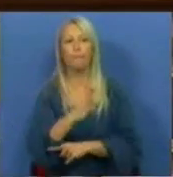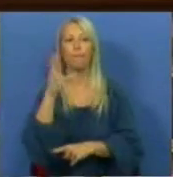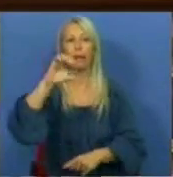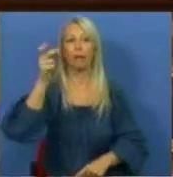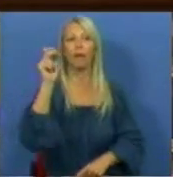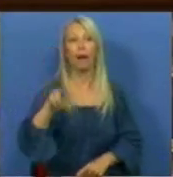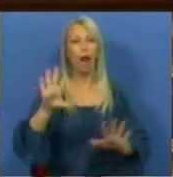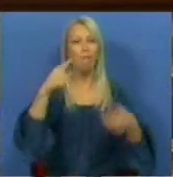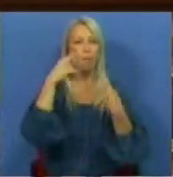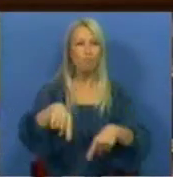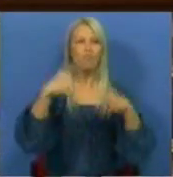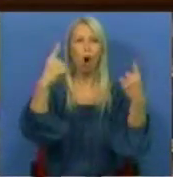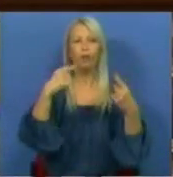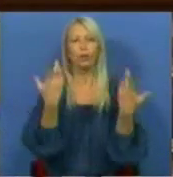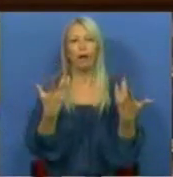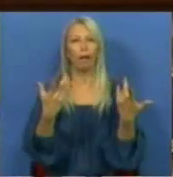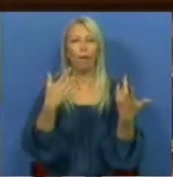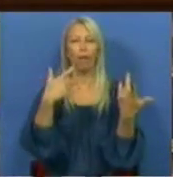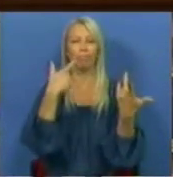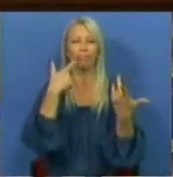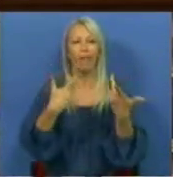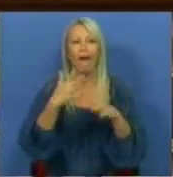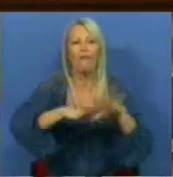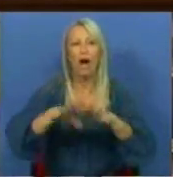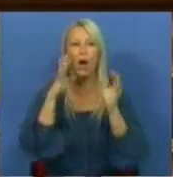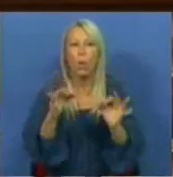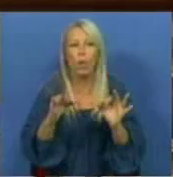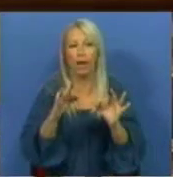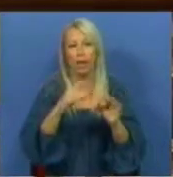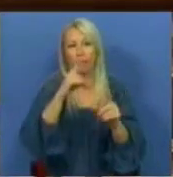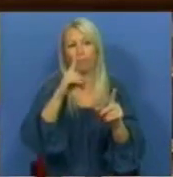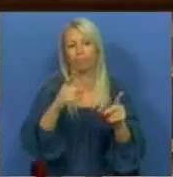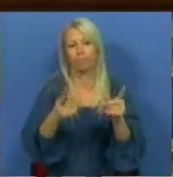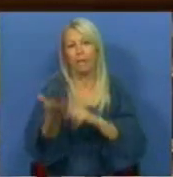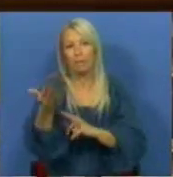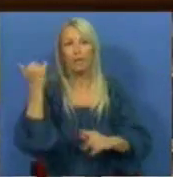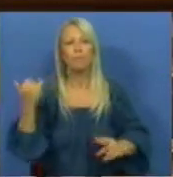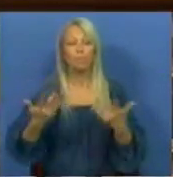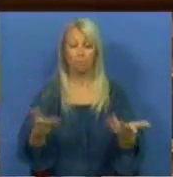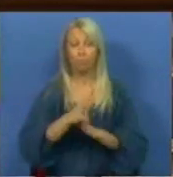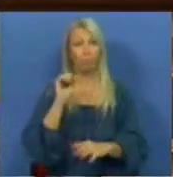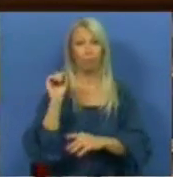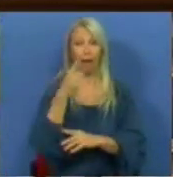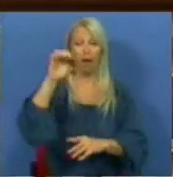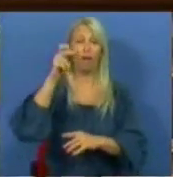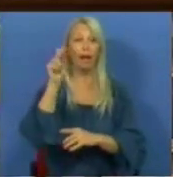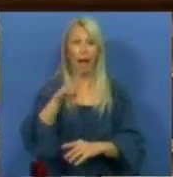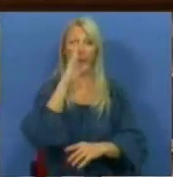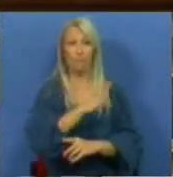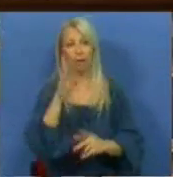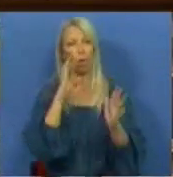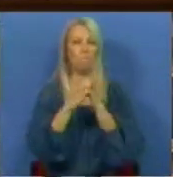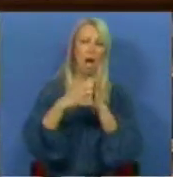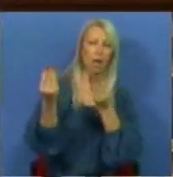à mostra a ligeireza com que é feito. O atraso na execução do CREN é uma das marcas do governo de José Sócrates.